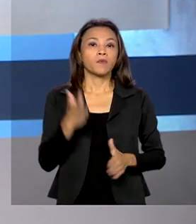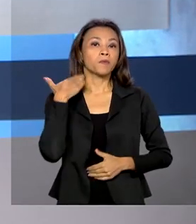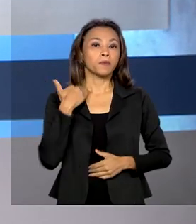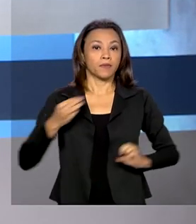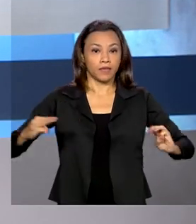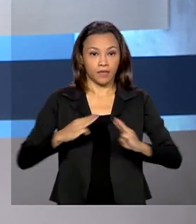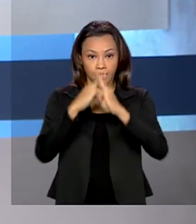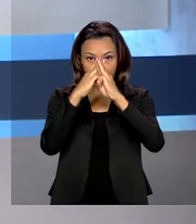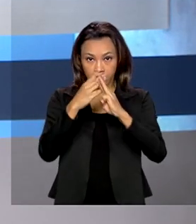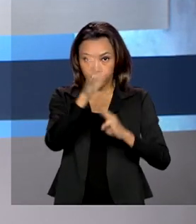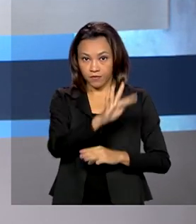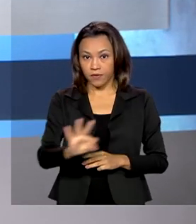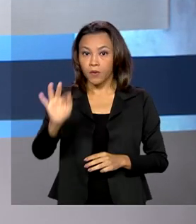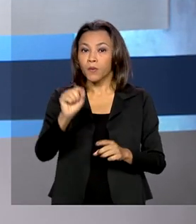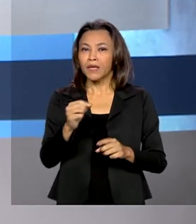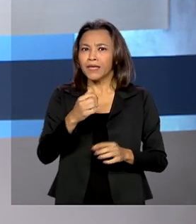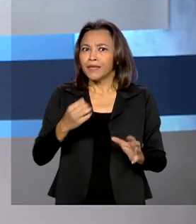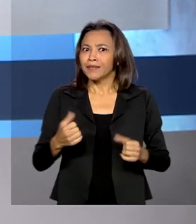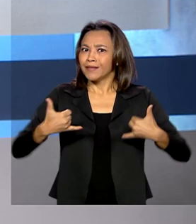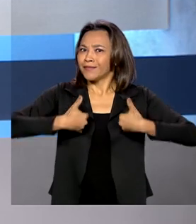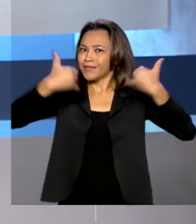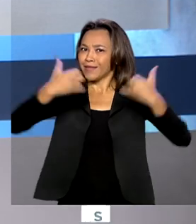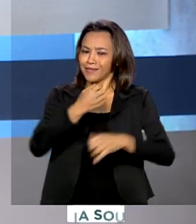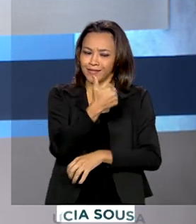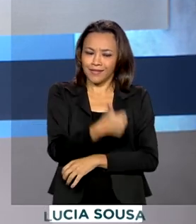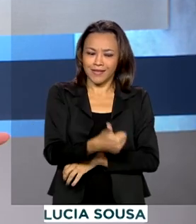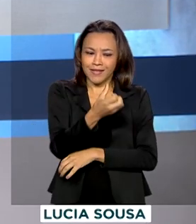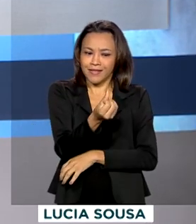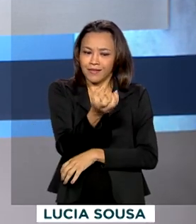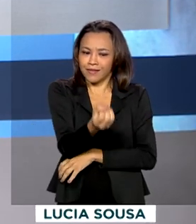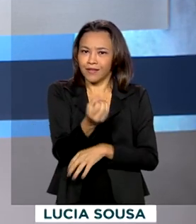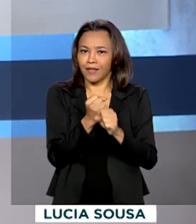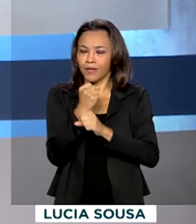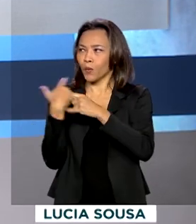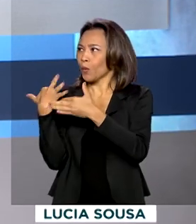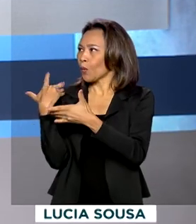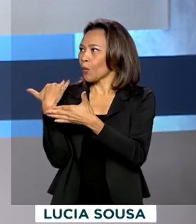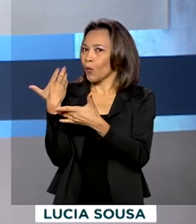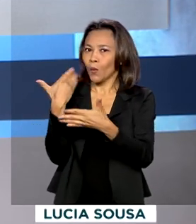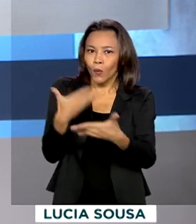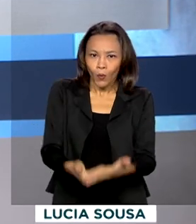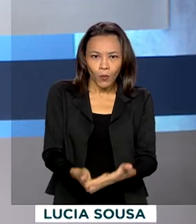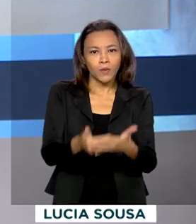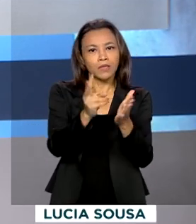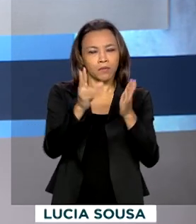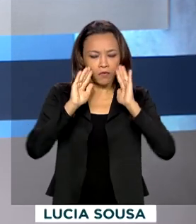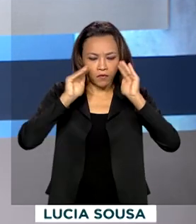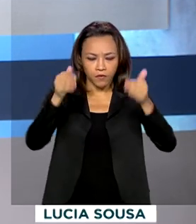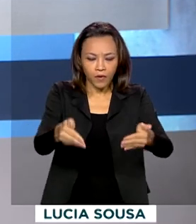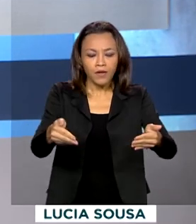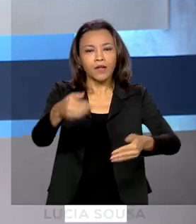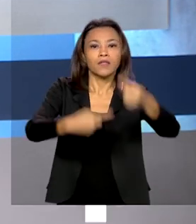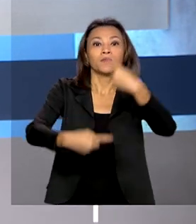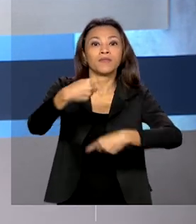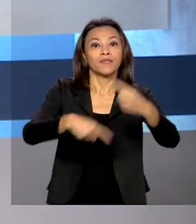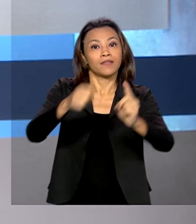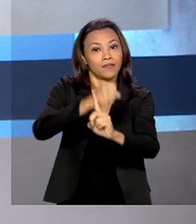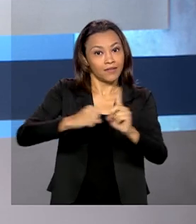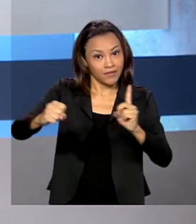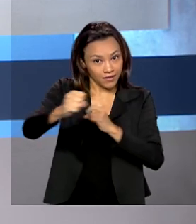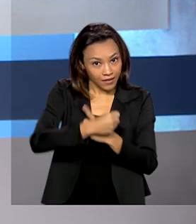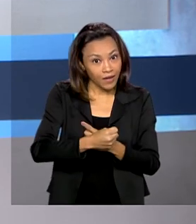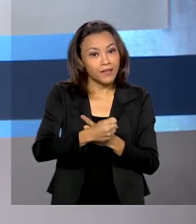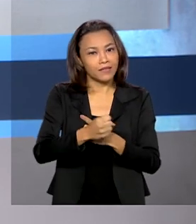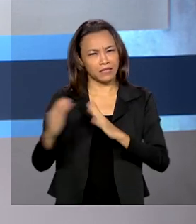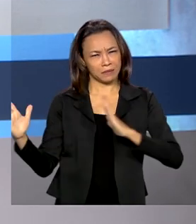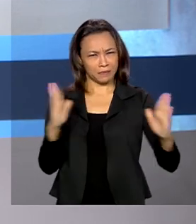Caixa Econômica Federal completou 160 anos. Ao longo de sua história, manteve o foco nas políticas sociais. E em